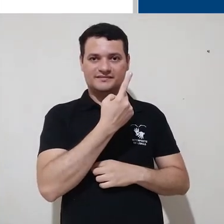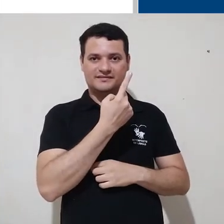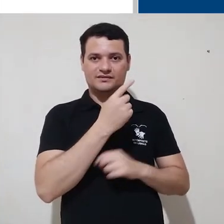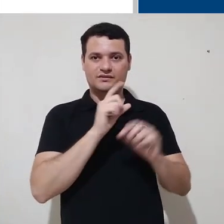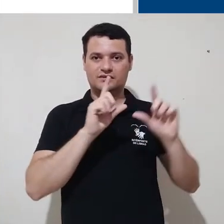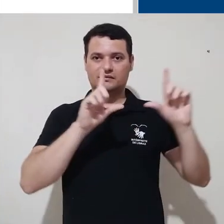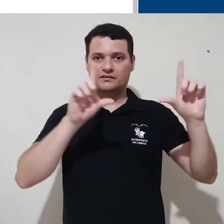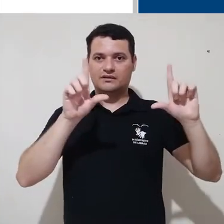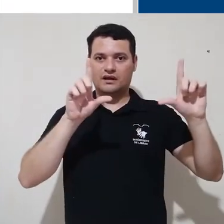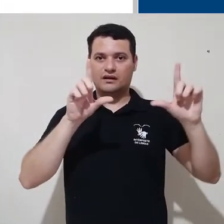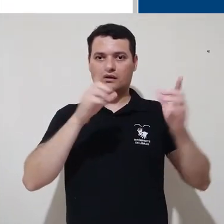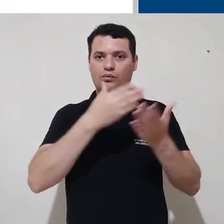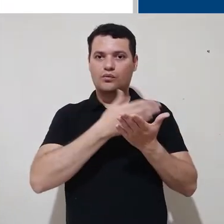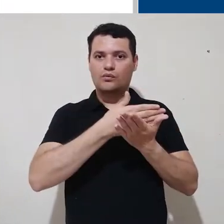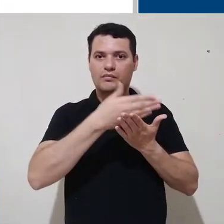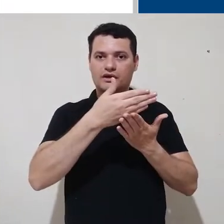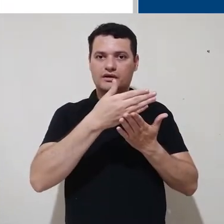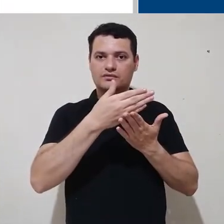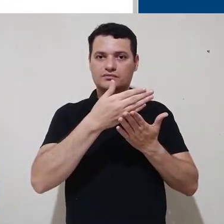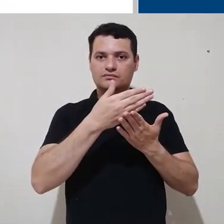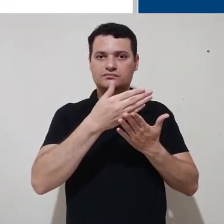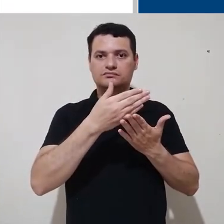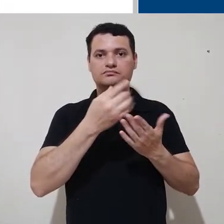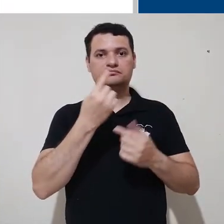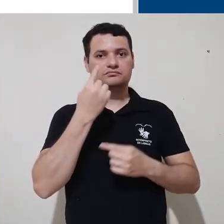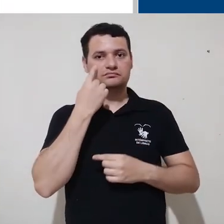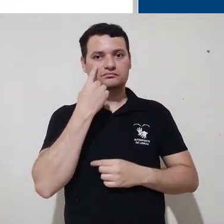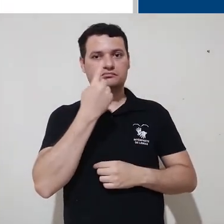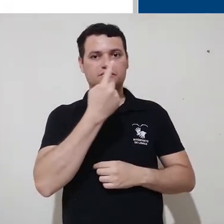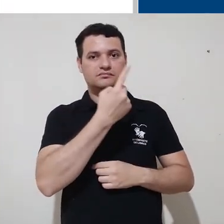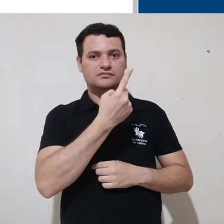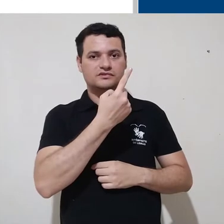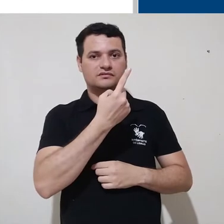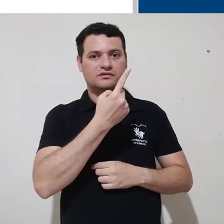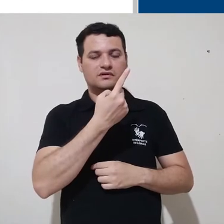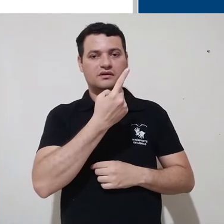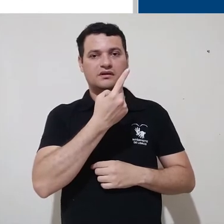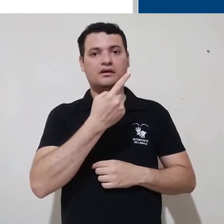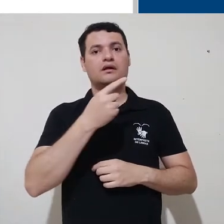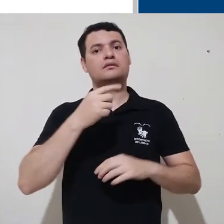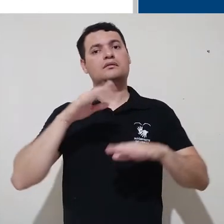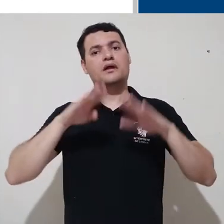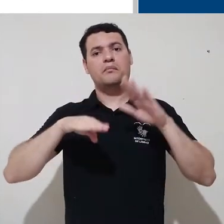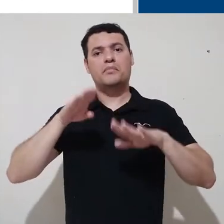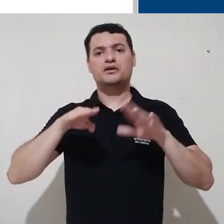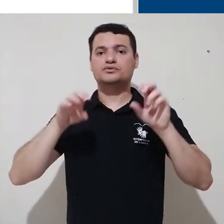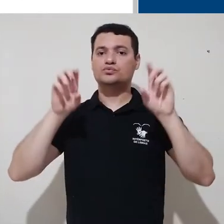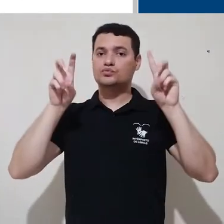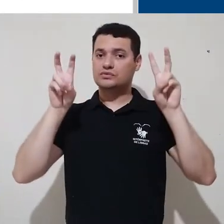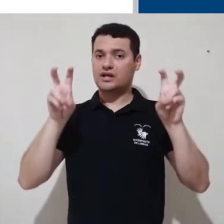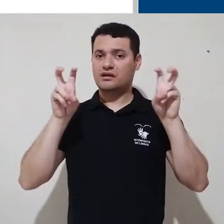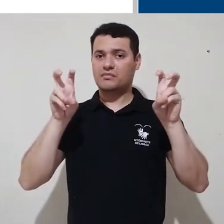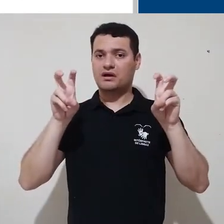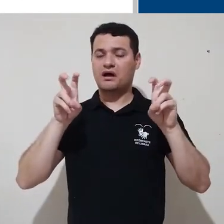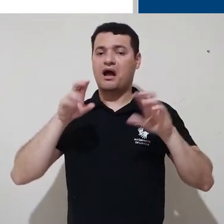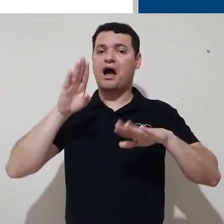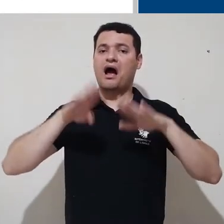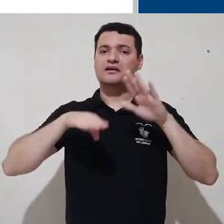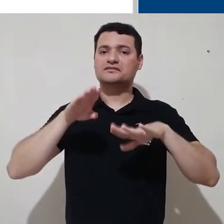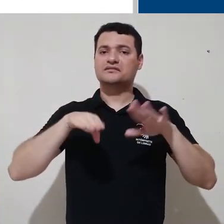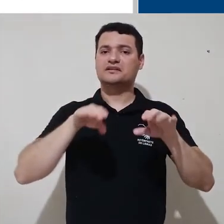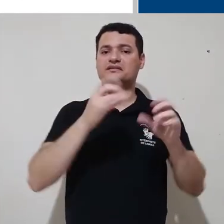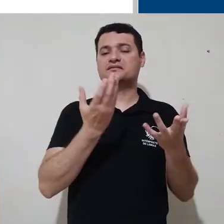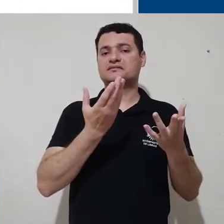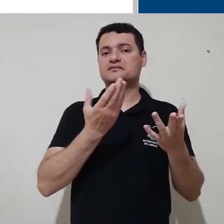tela inicial é opcional ao tema. Pode acontecer da plataforma ter um tema instalado que não tenha